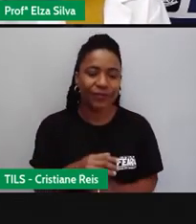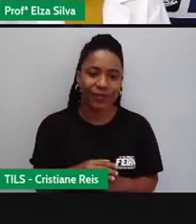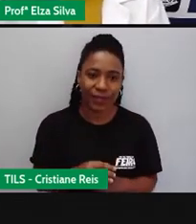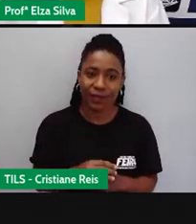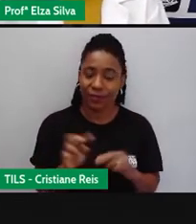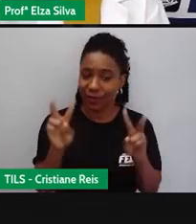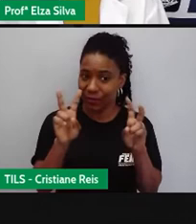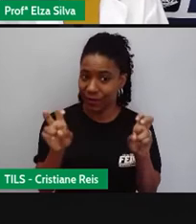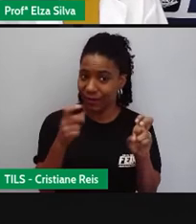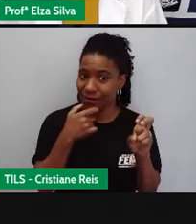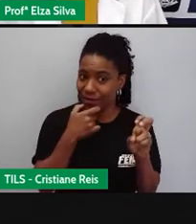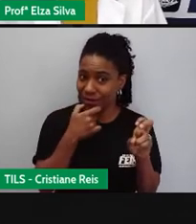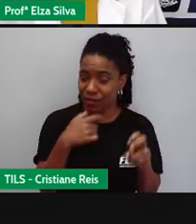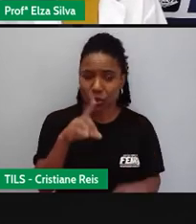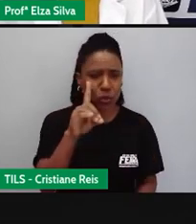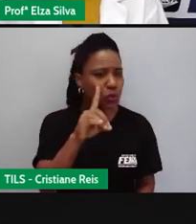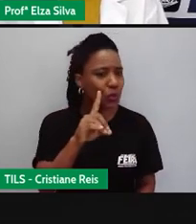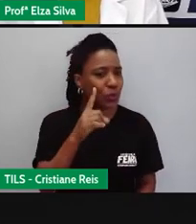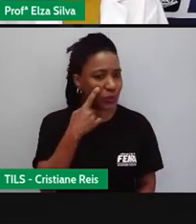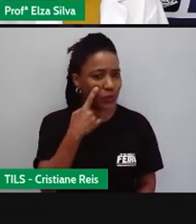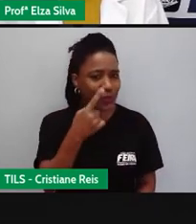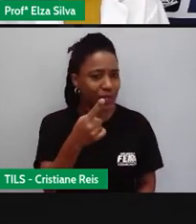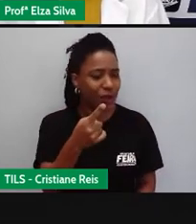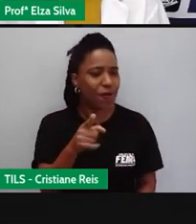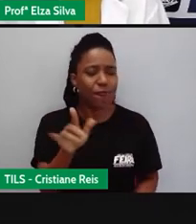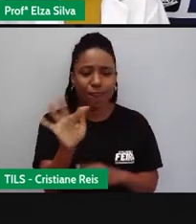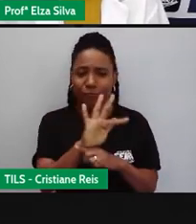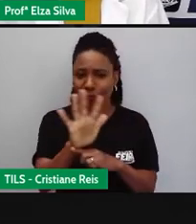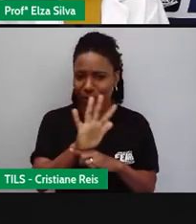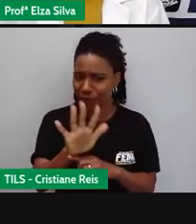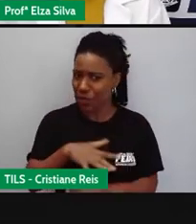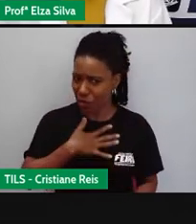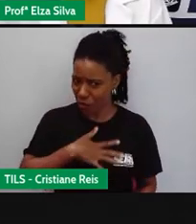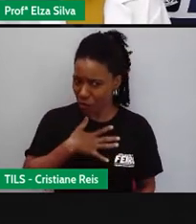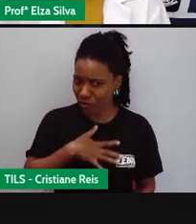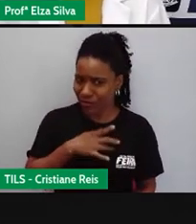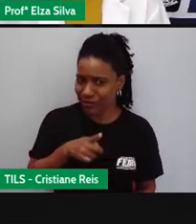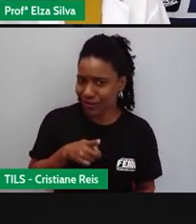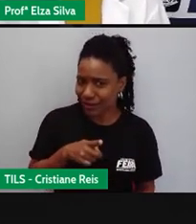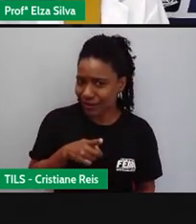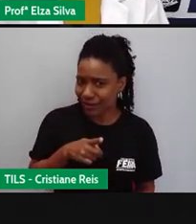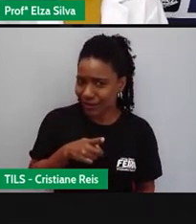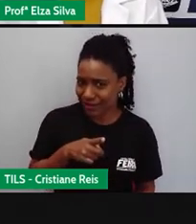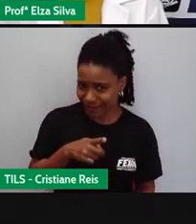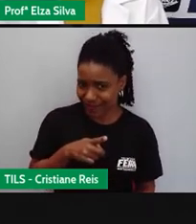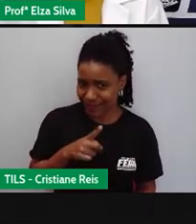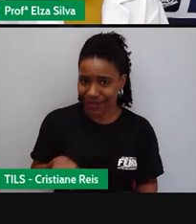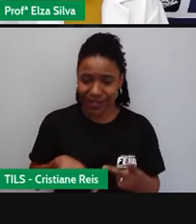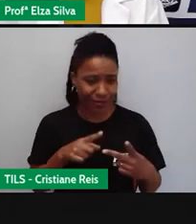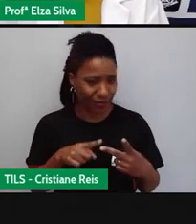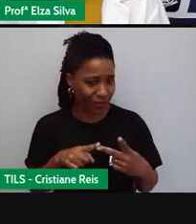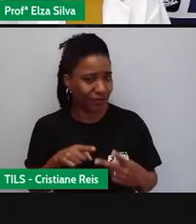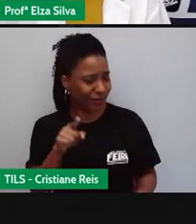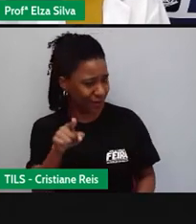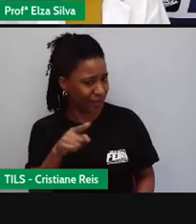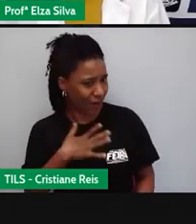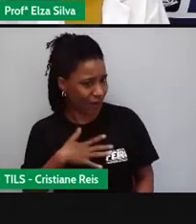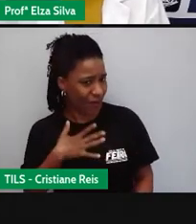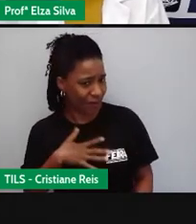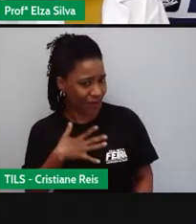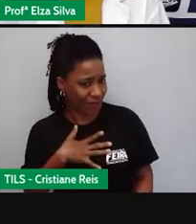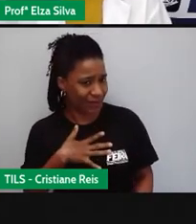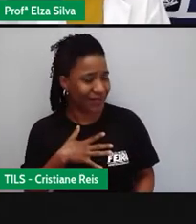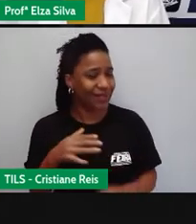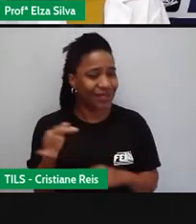movies? Você gosta de filmes? Do you like series? Você gosta de séries? Do you like